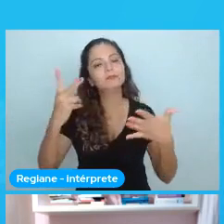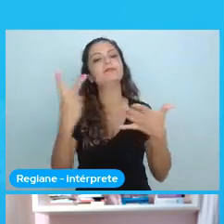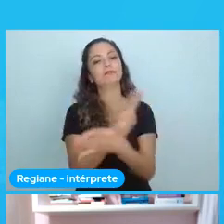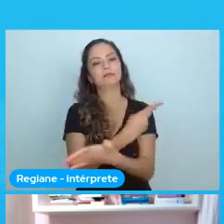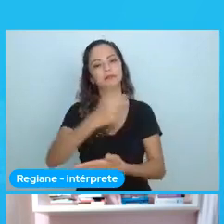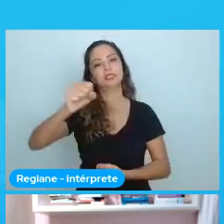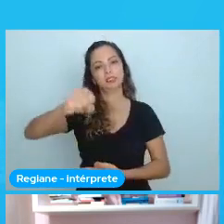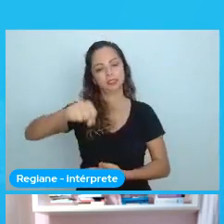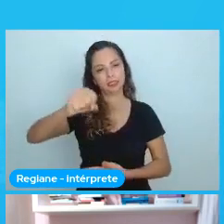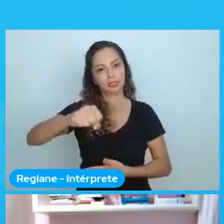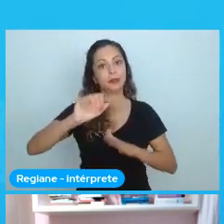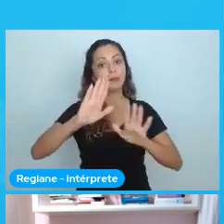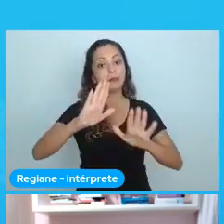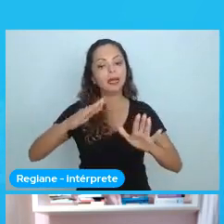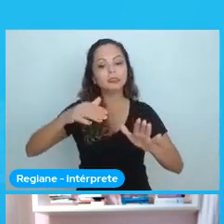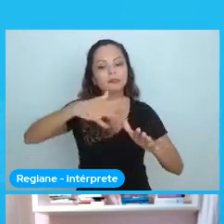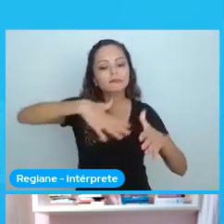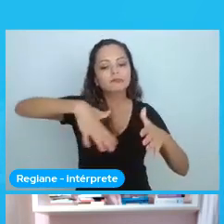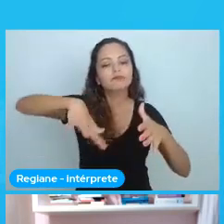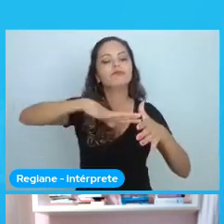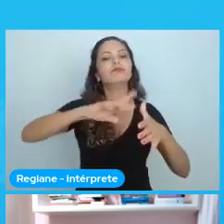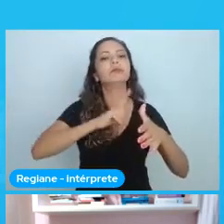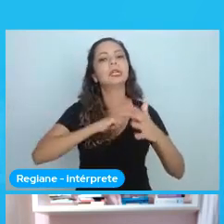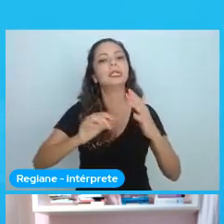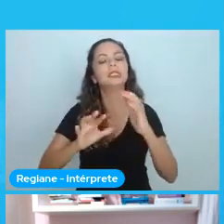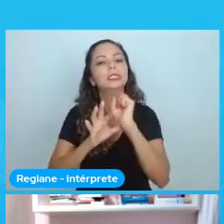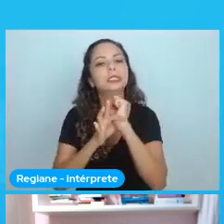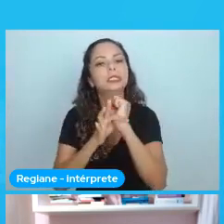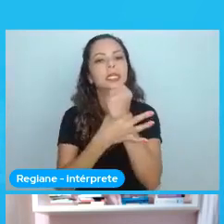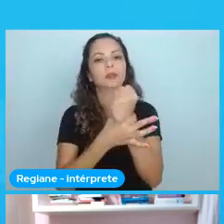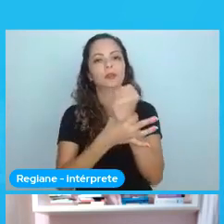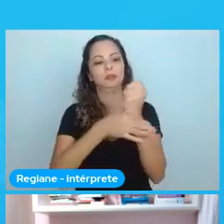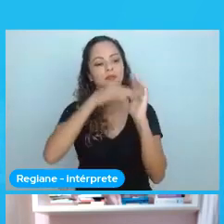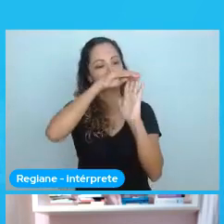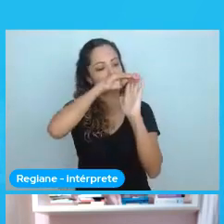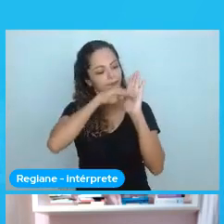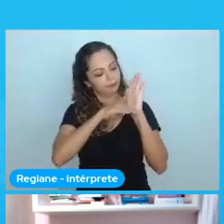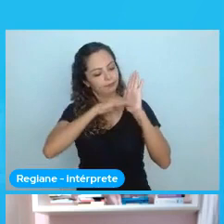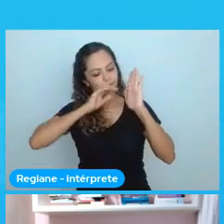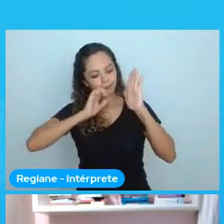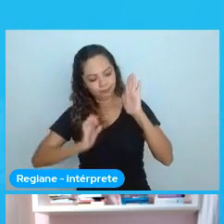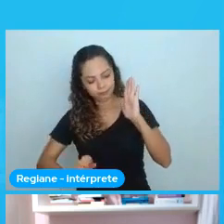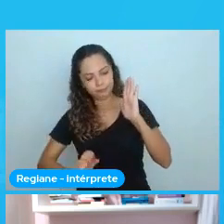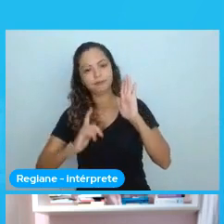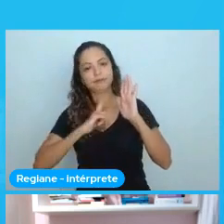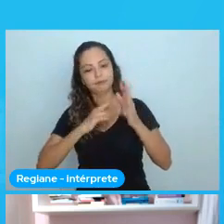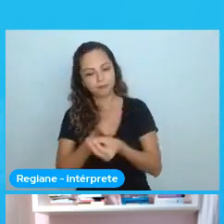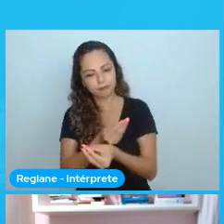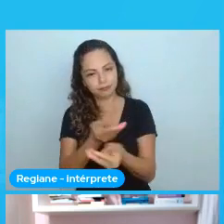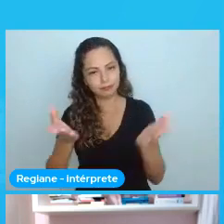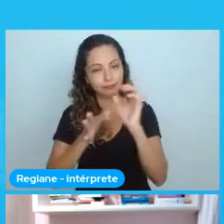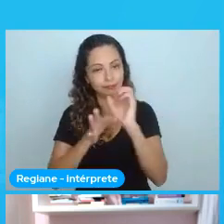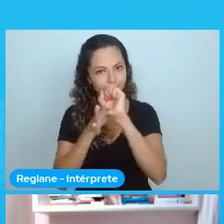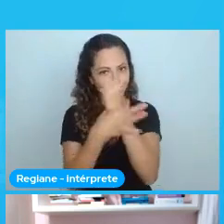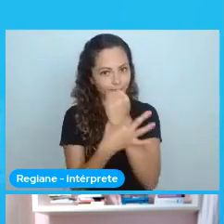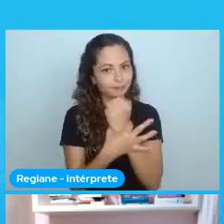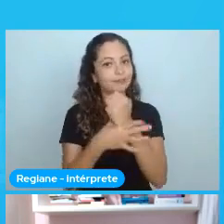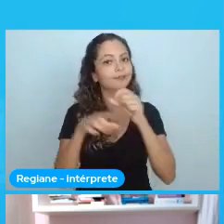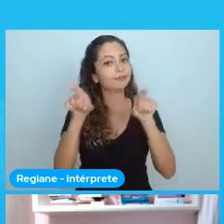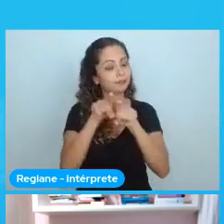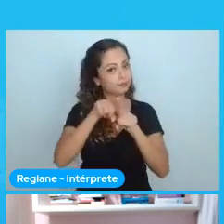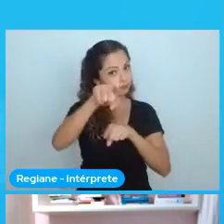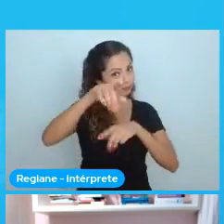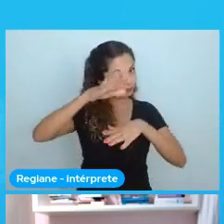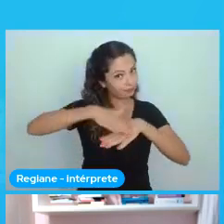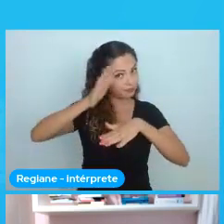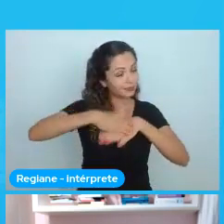Ele vai ser um assunto que você vai precisar correr atrás para entender. Vai ser um assunto que você vai precisar, sabe, assistir vídeo, você